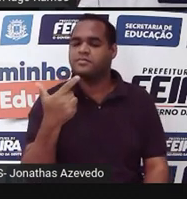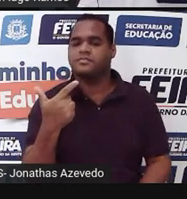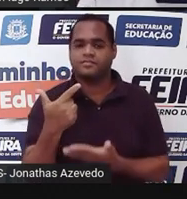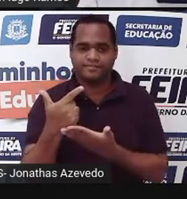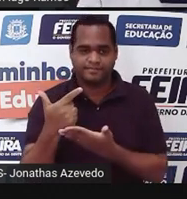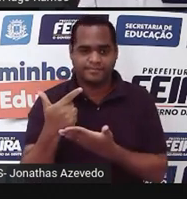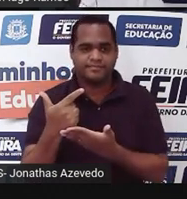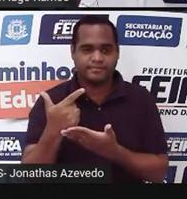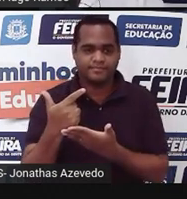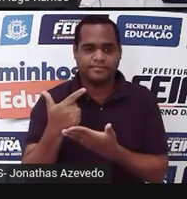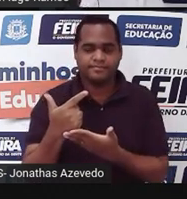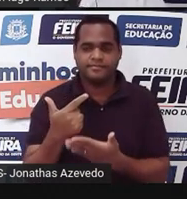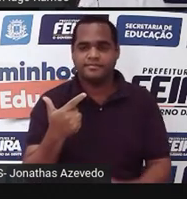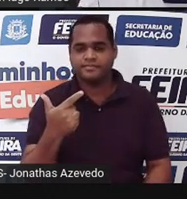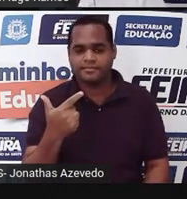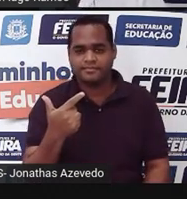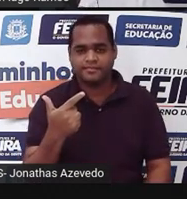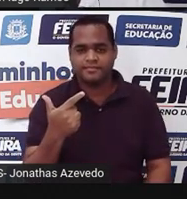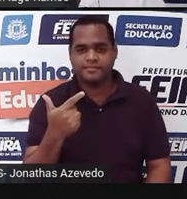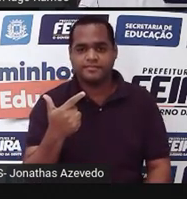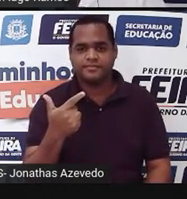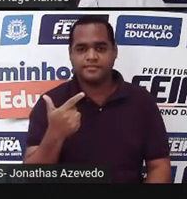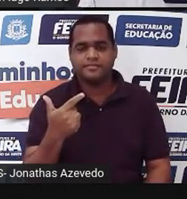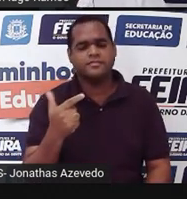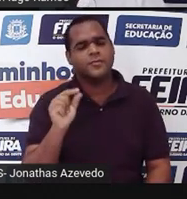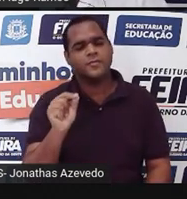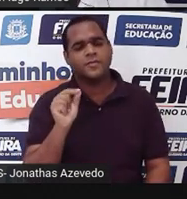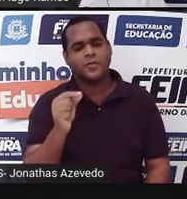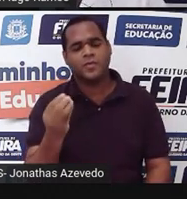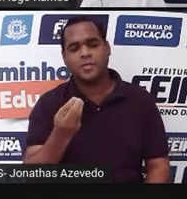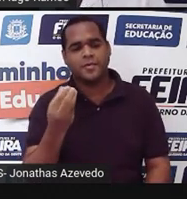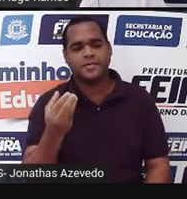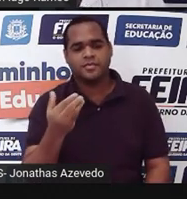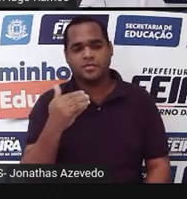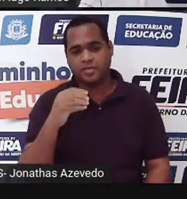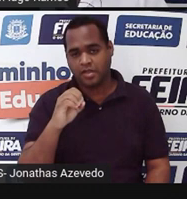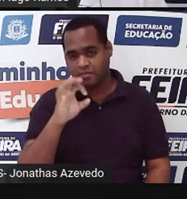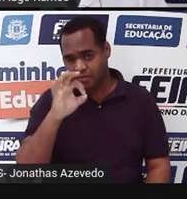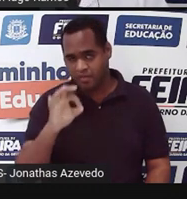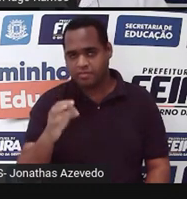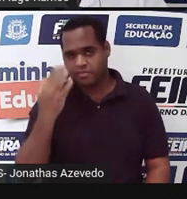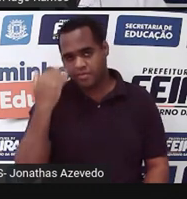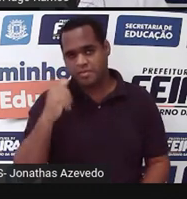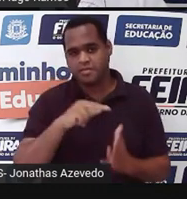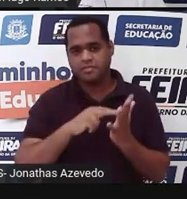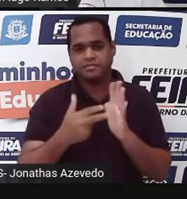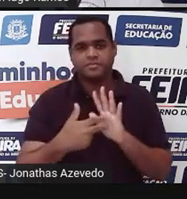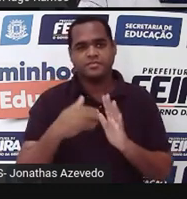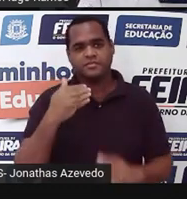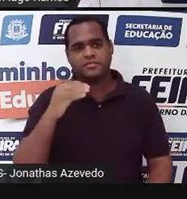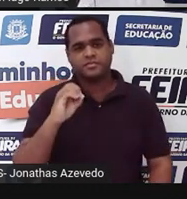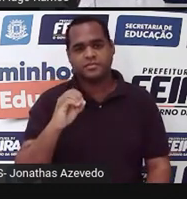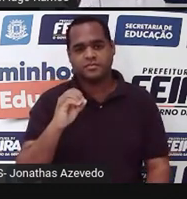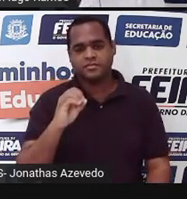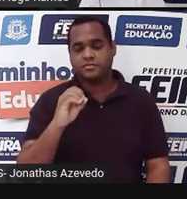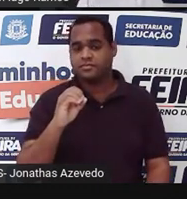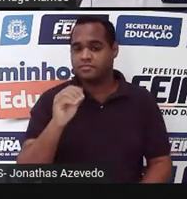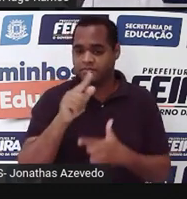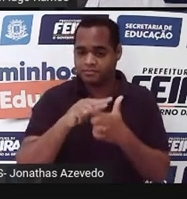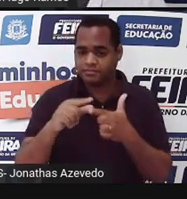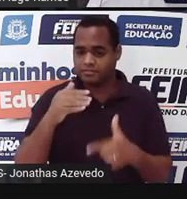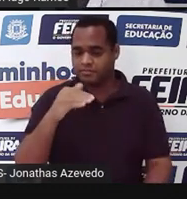132, desculpa. E como é que é feito isso? 10% a gente já sabe que significa 10 dividido por cem.